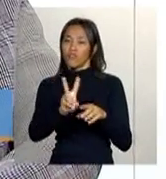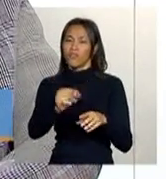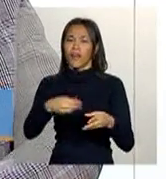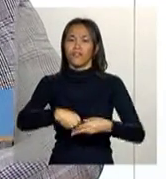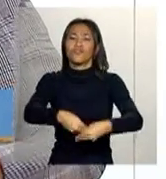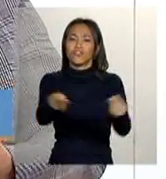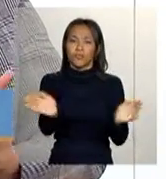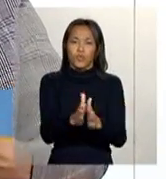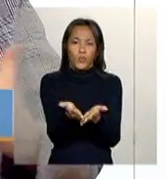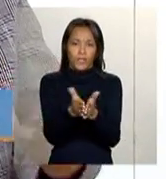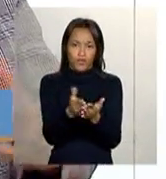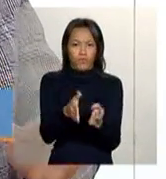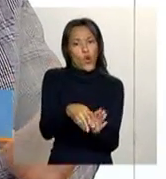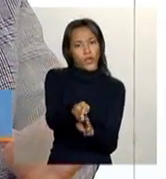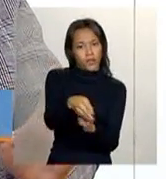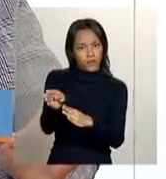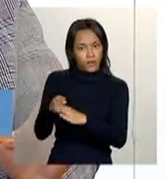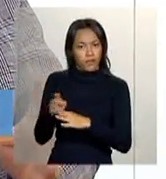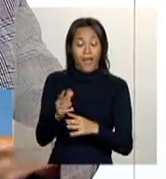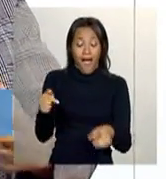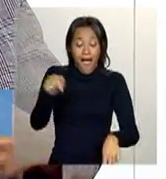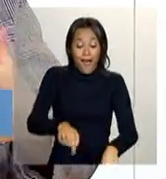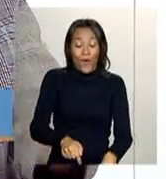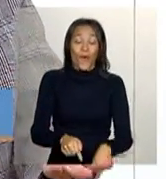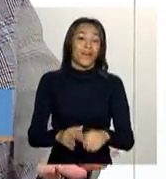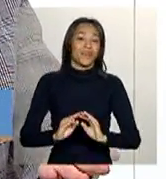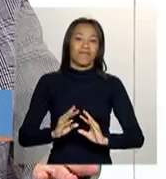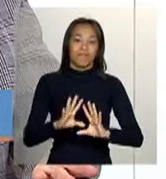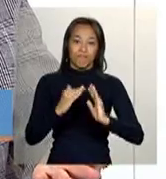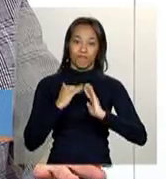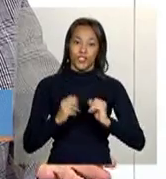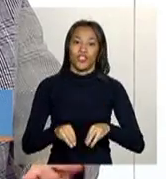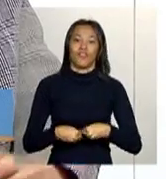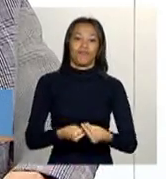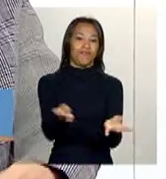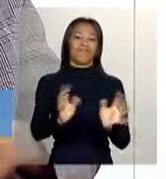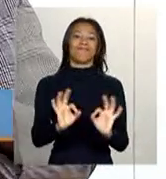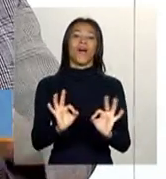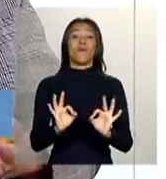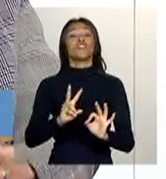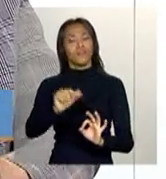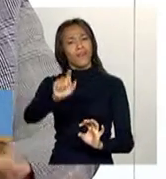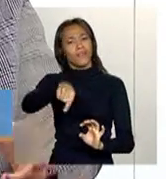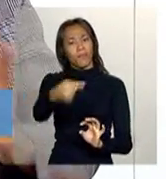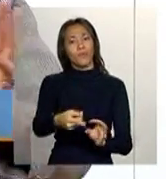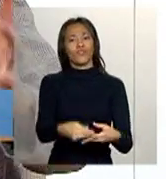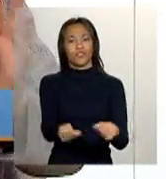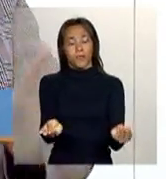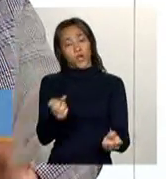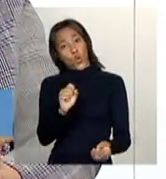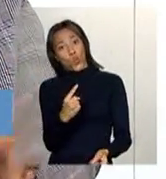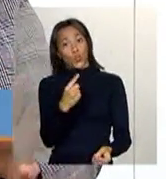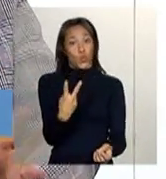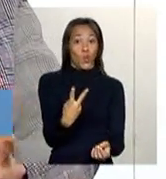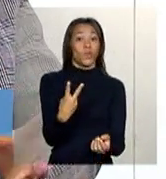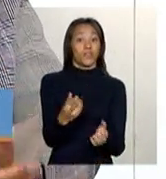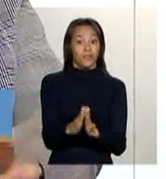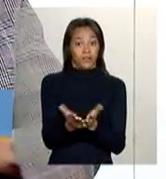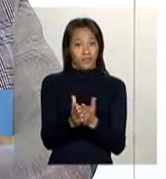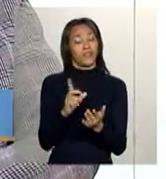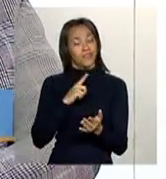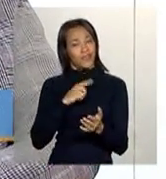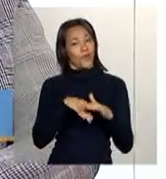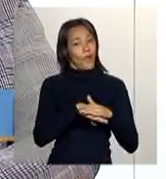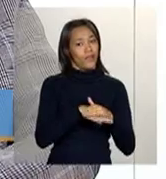distribuição já. Então, nesse momento, não tem como solicitar porque a gente vai fazer essa distribuição, tá, agora, se for um ou dois guias, a gente ainda tem ali